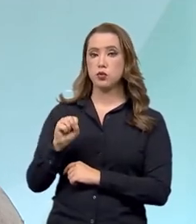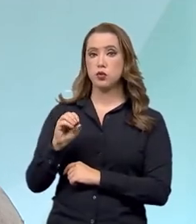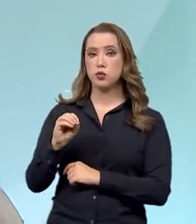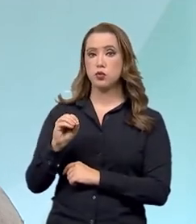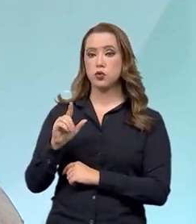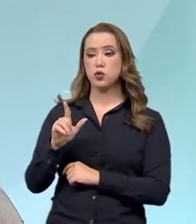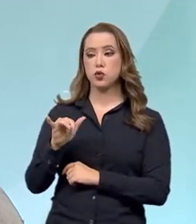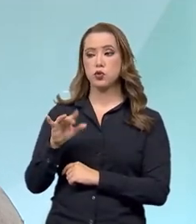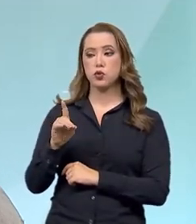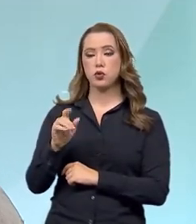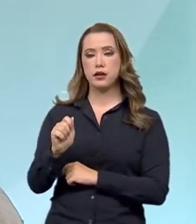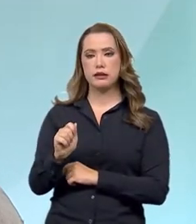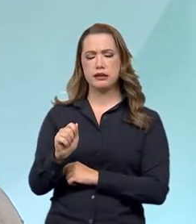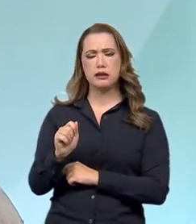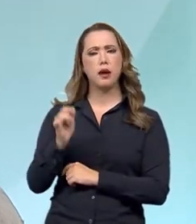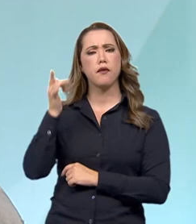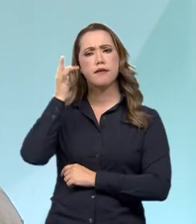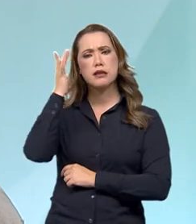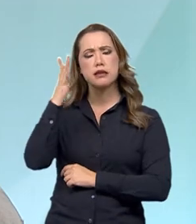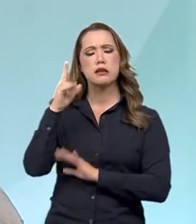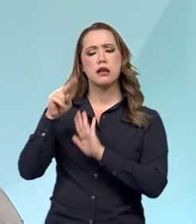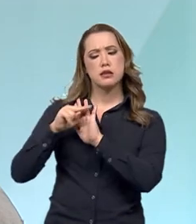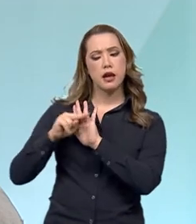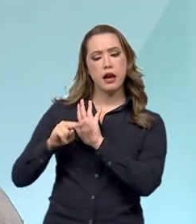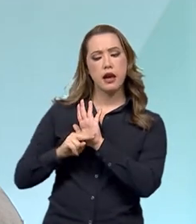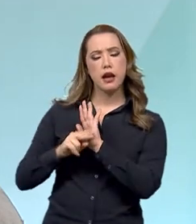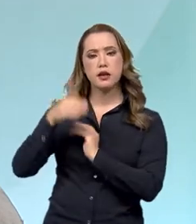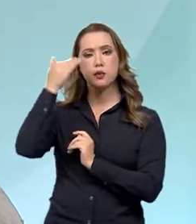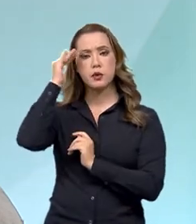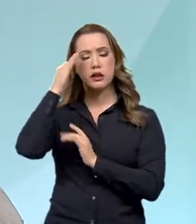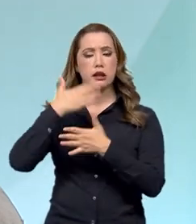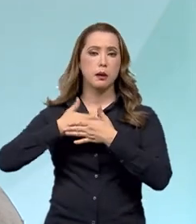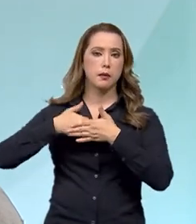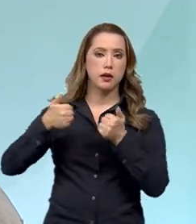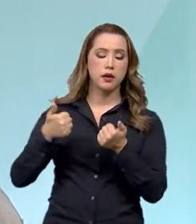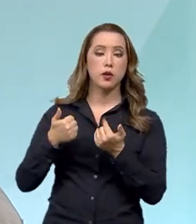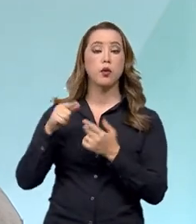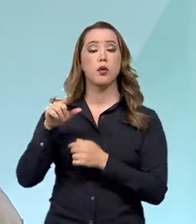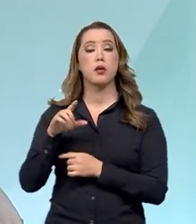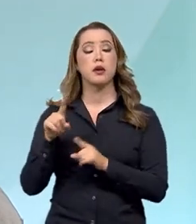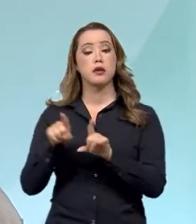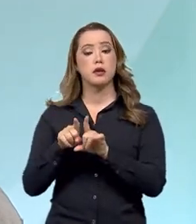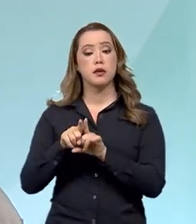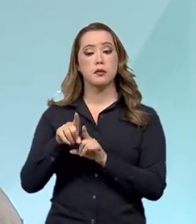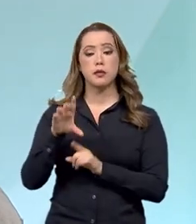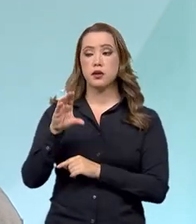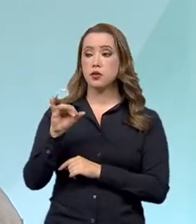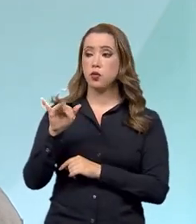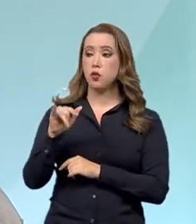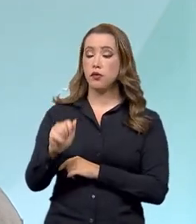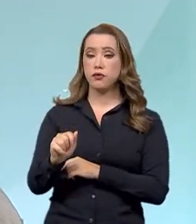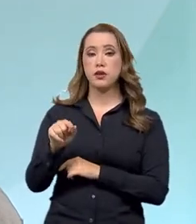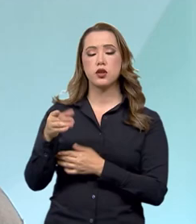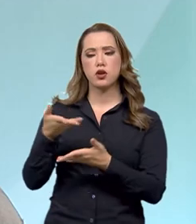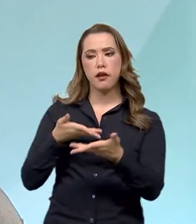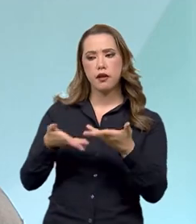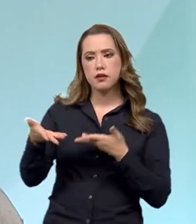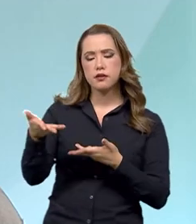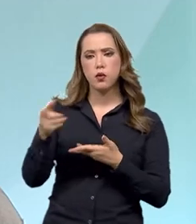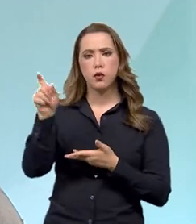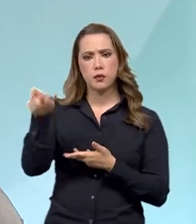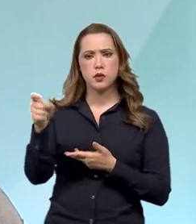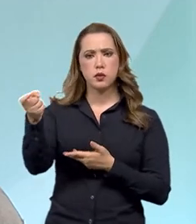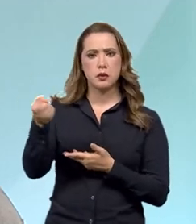normas, tornar mais fácil a sua compreensão. Depois nós falamos do Confia. No Confia já se estabeleceu uma relação com o contribuinte. Você